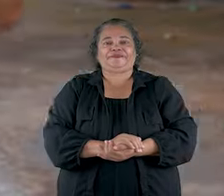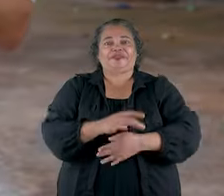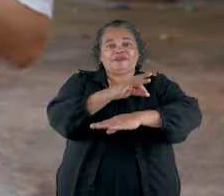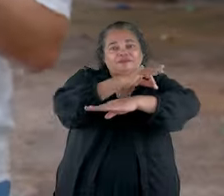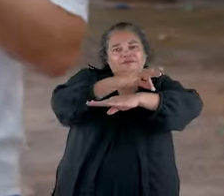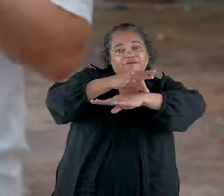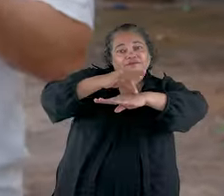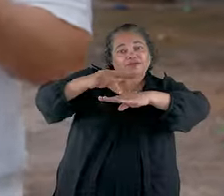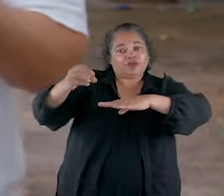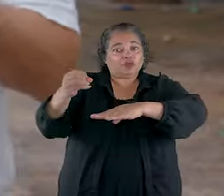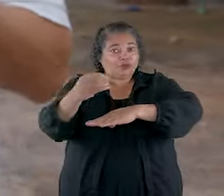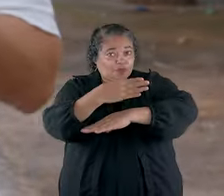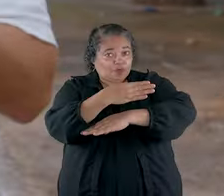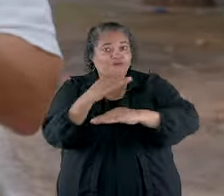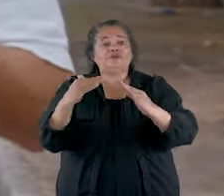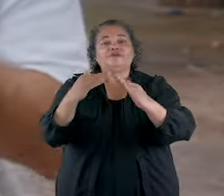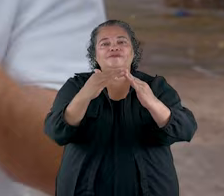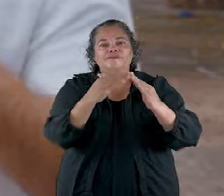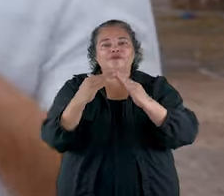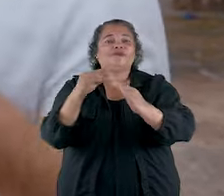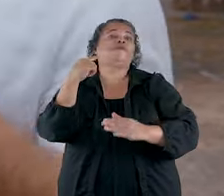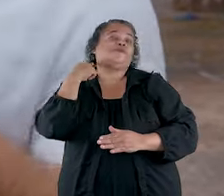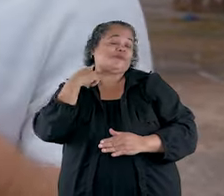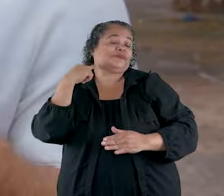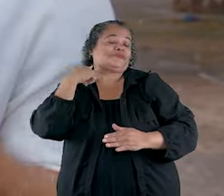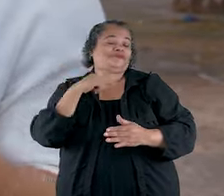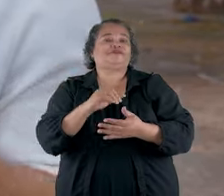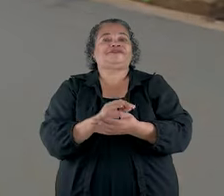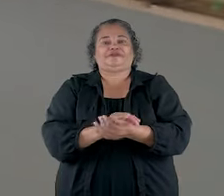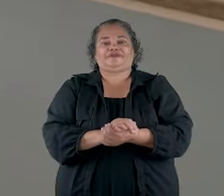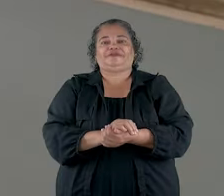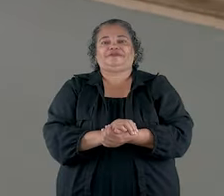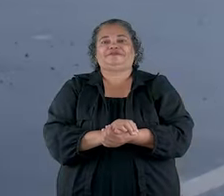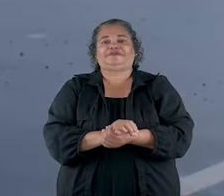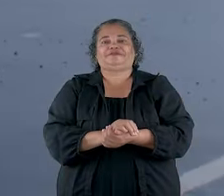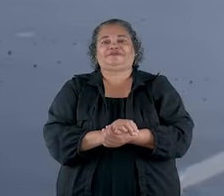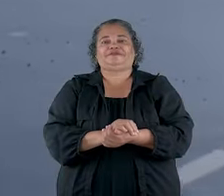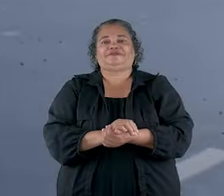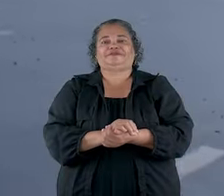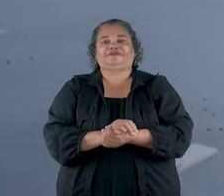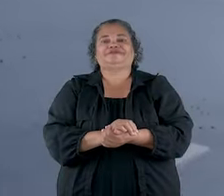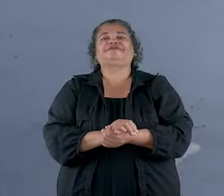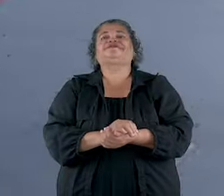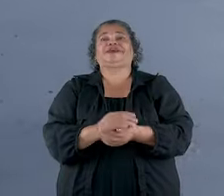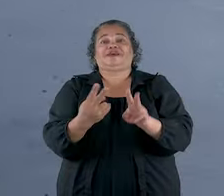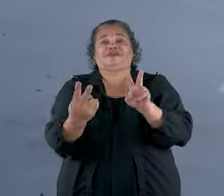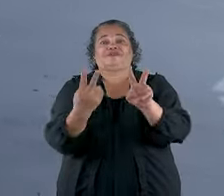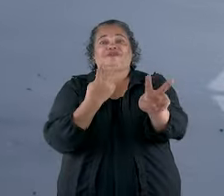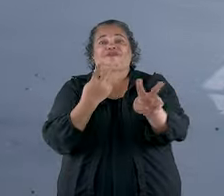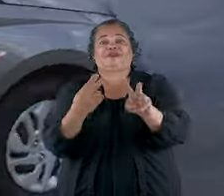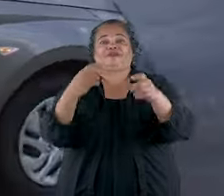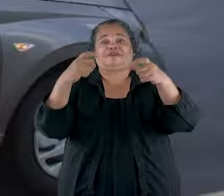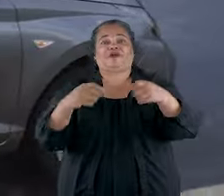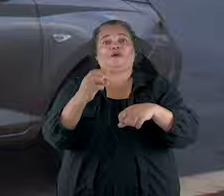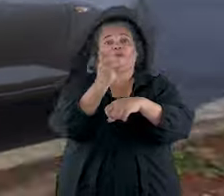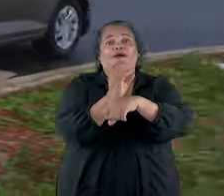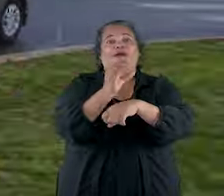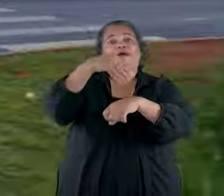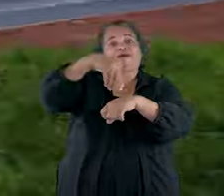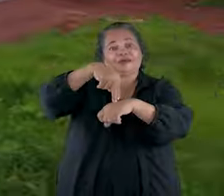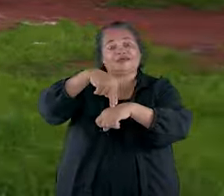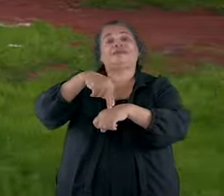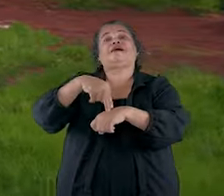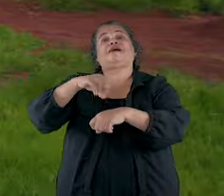Tem recapeamento e asfalto novo como aqui no bairro Minas Gerais. Essa duplicação no Canaã e Jardim das